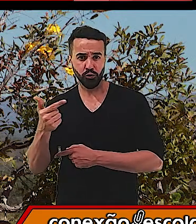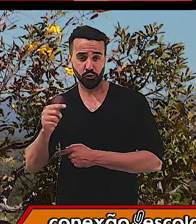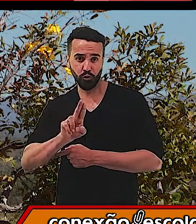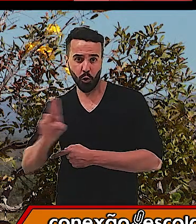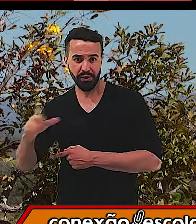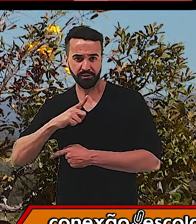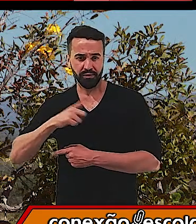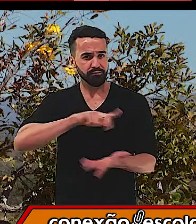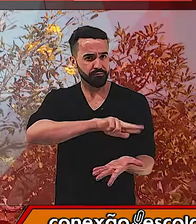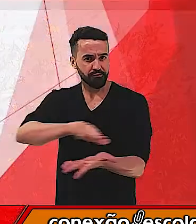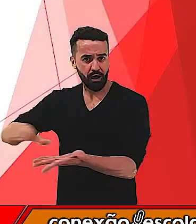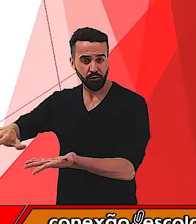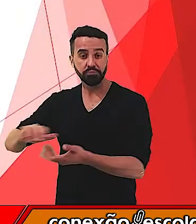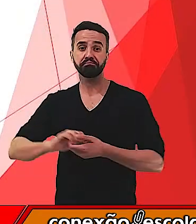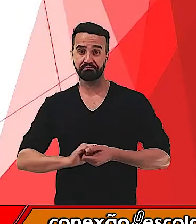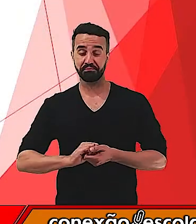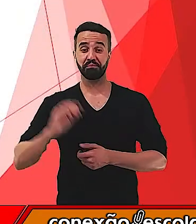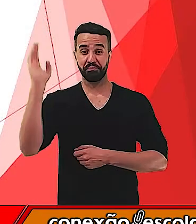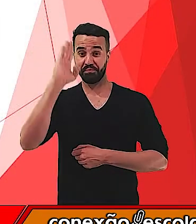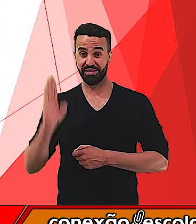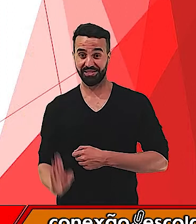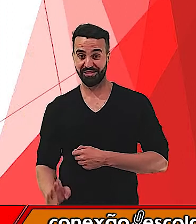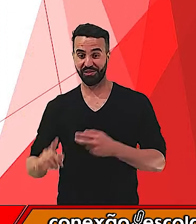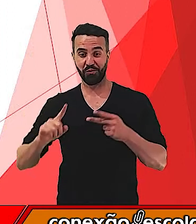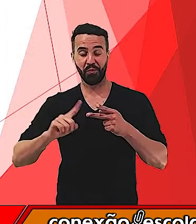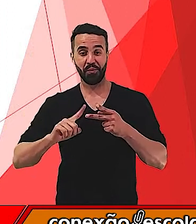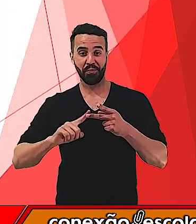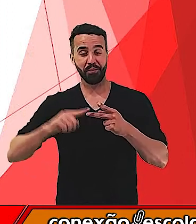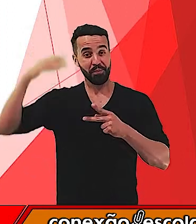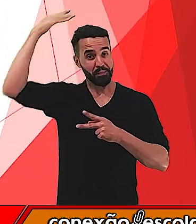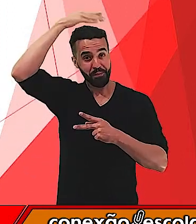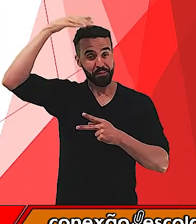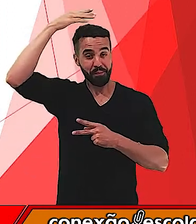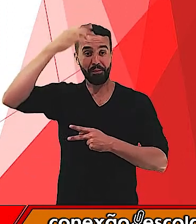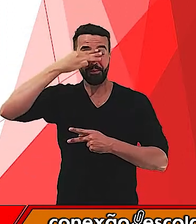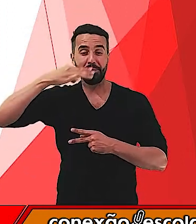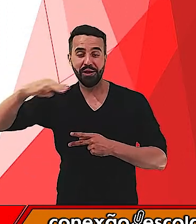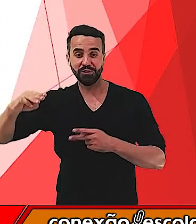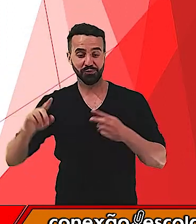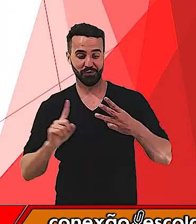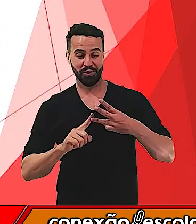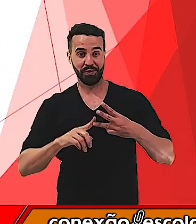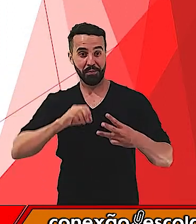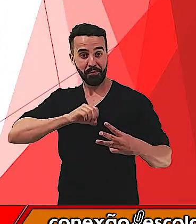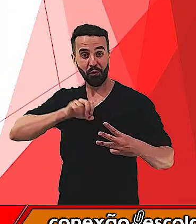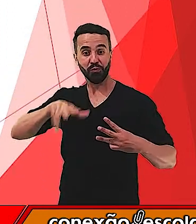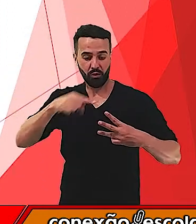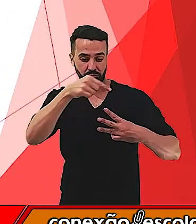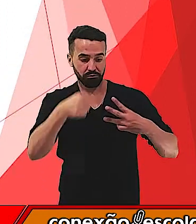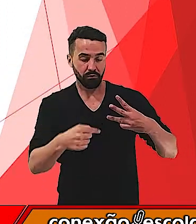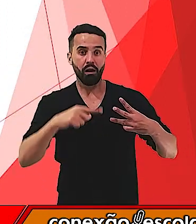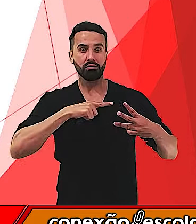que no Brasil, no México e Portugal, esse é o sobrenome mais encontrado nessas regiões.